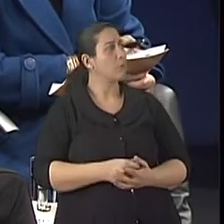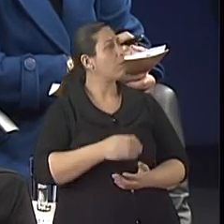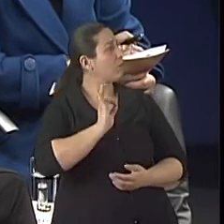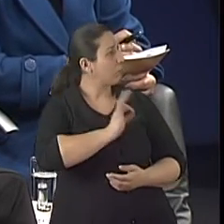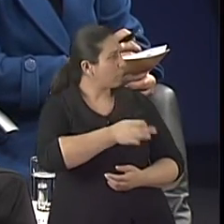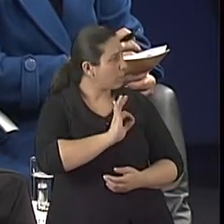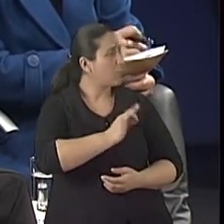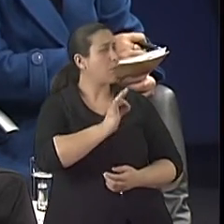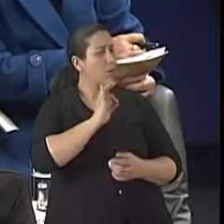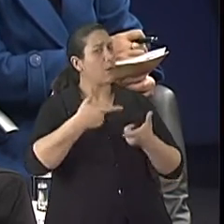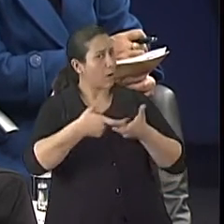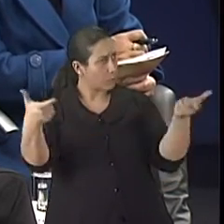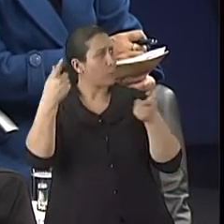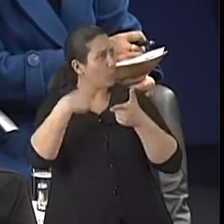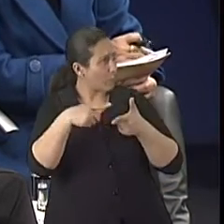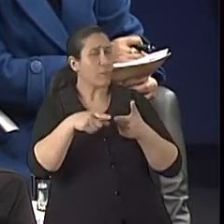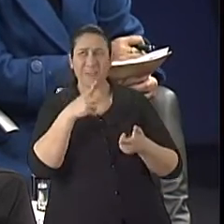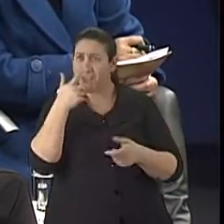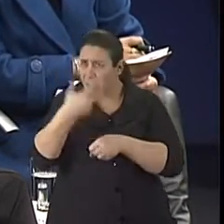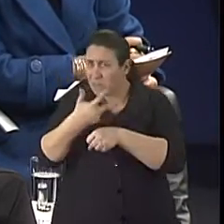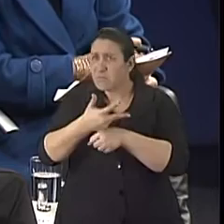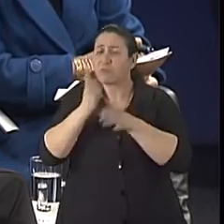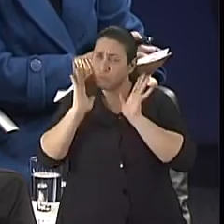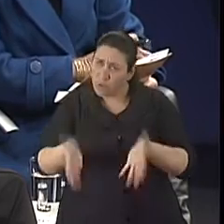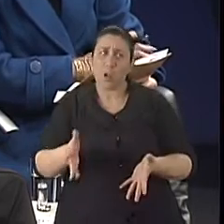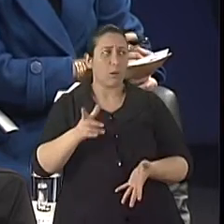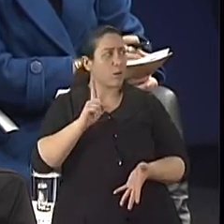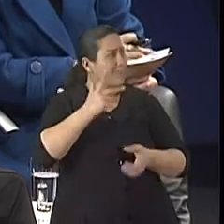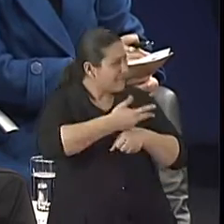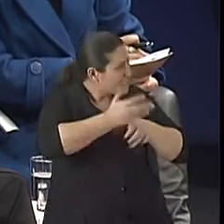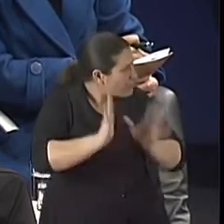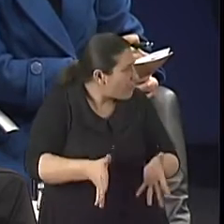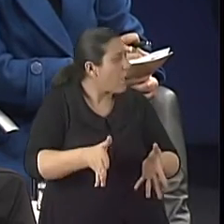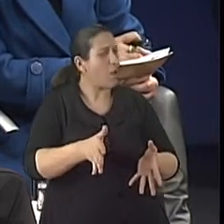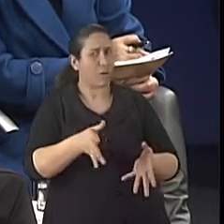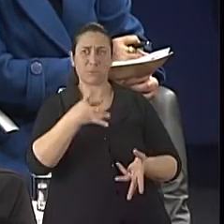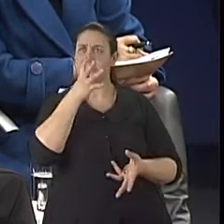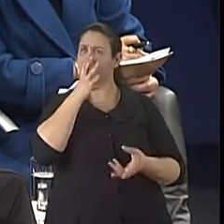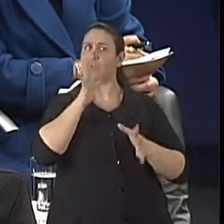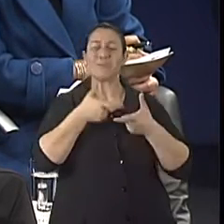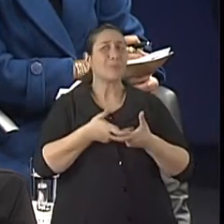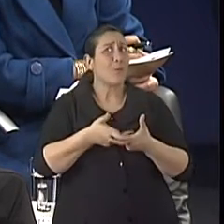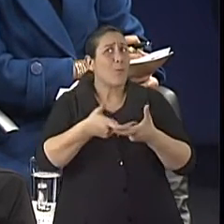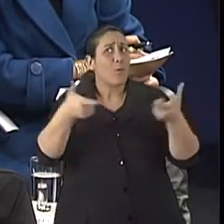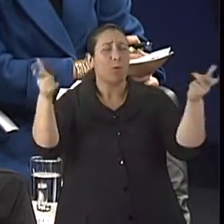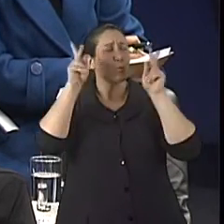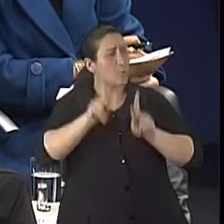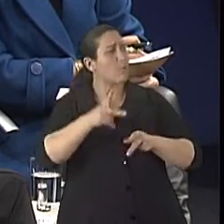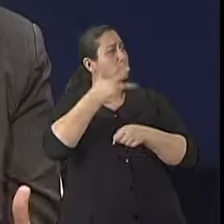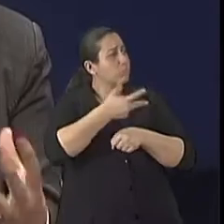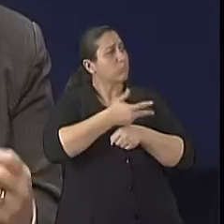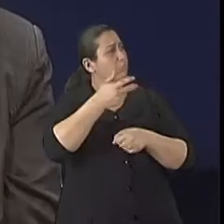pública, com certeza. Ele já é considerado. Já é considerado? Já é considerado, é? Sim. A incidência é alta? É muito elevada, justamente